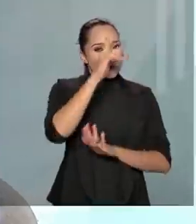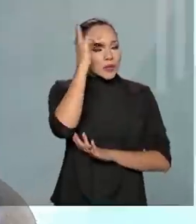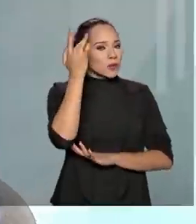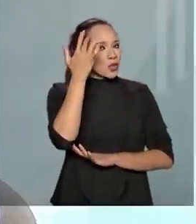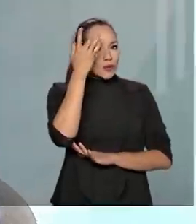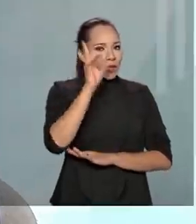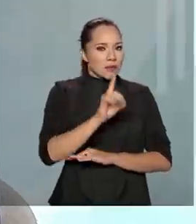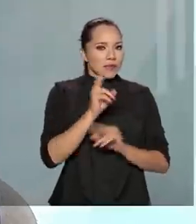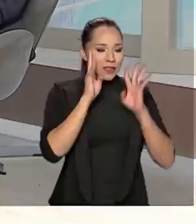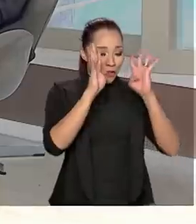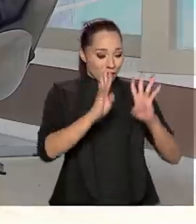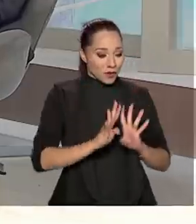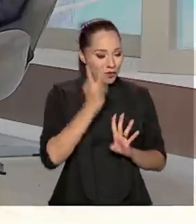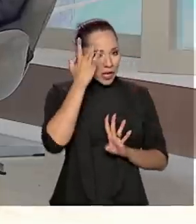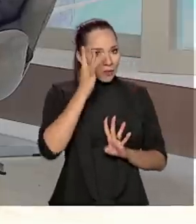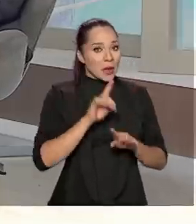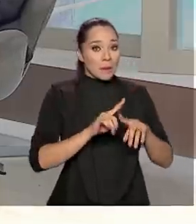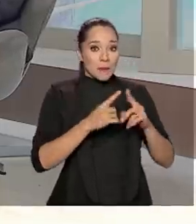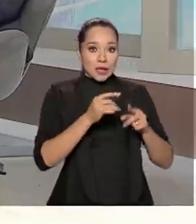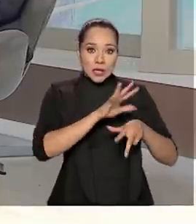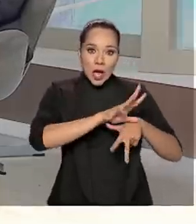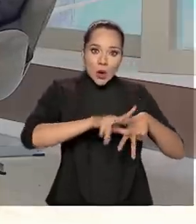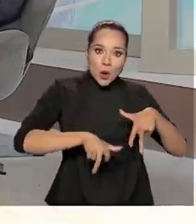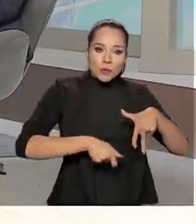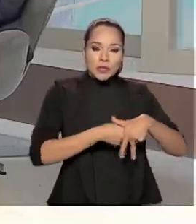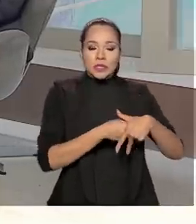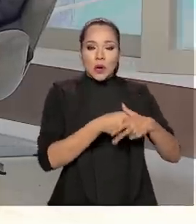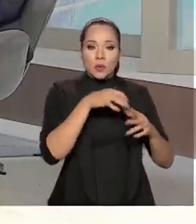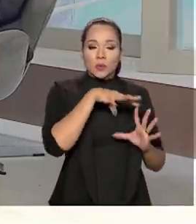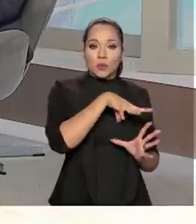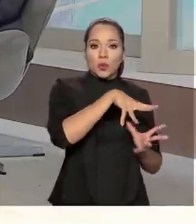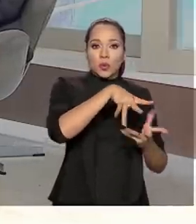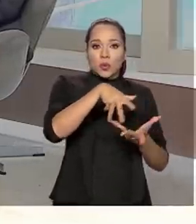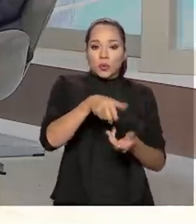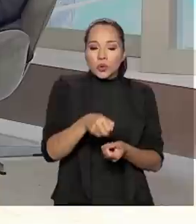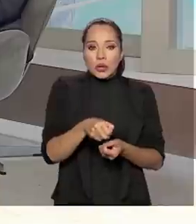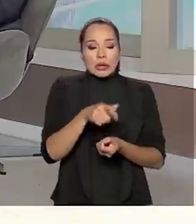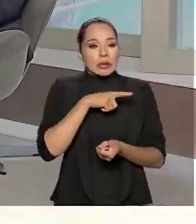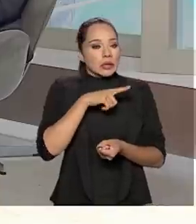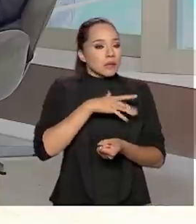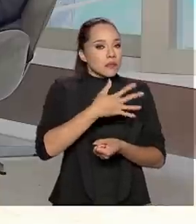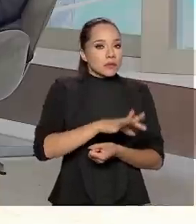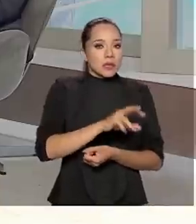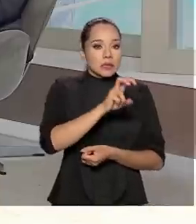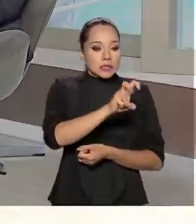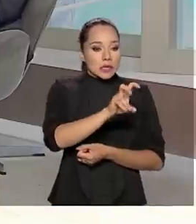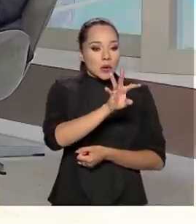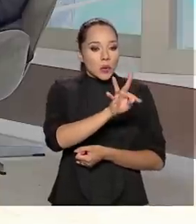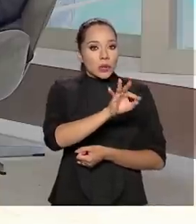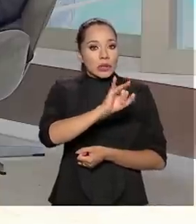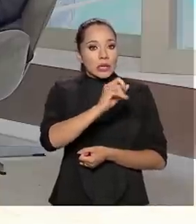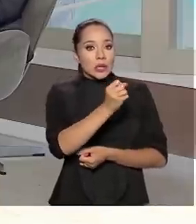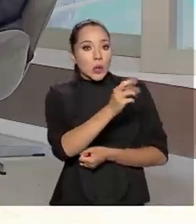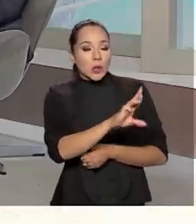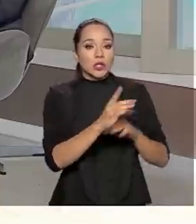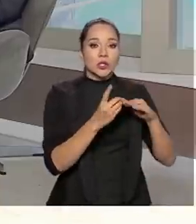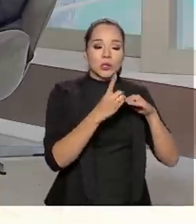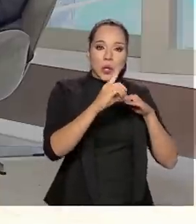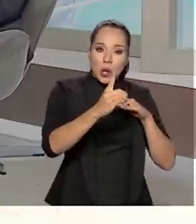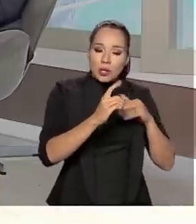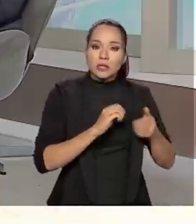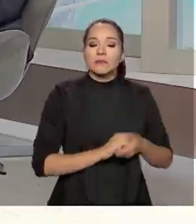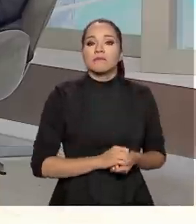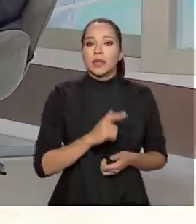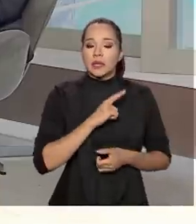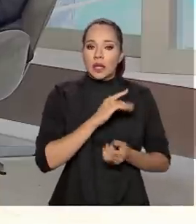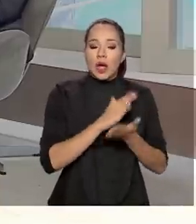não saiba, mas a corrupção, em termos mundiais, ela movimenta por ano cerca de 5 trilhões de dólares. Tem especialistas